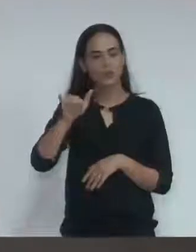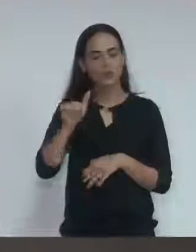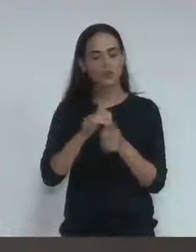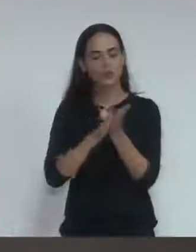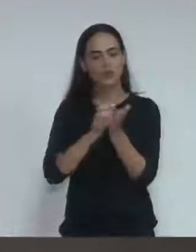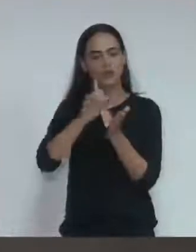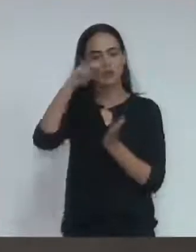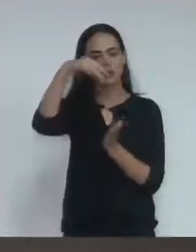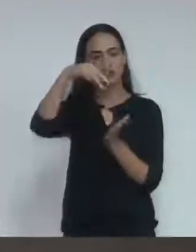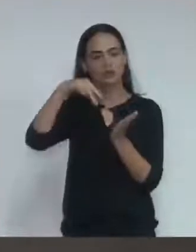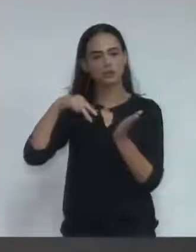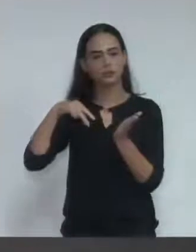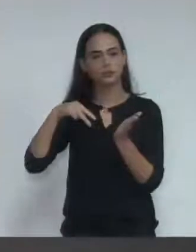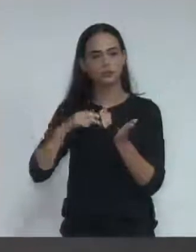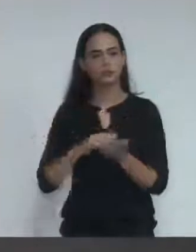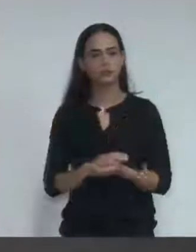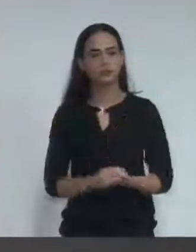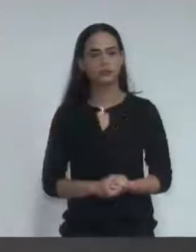bíblico.